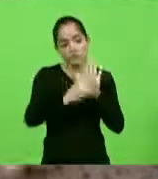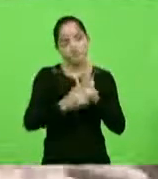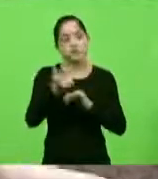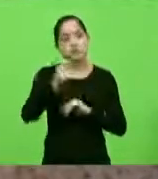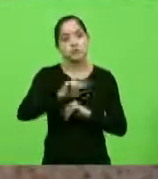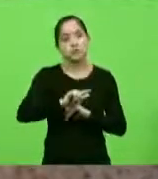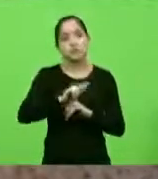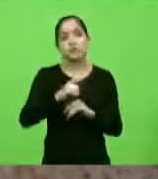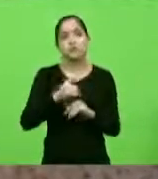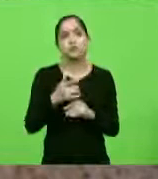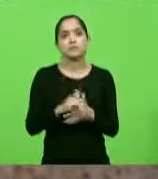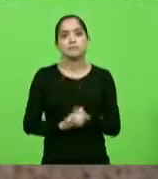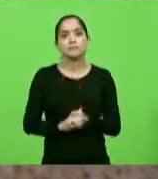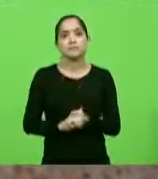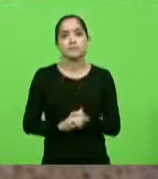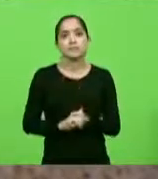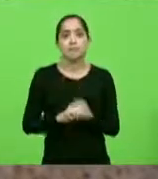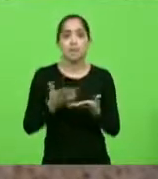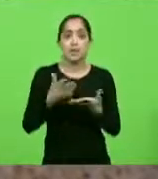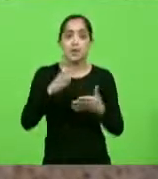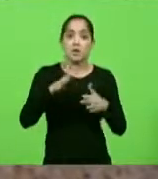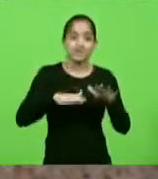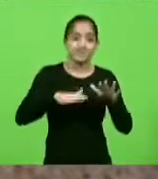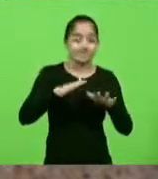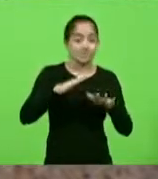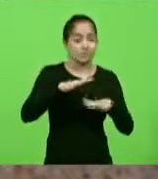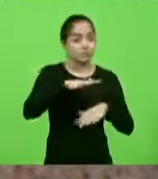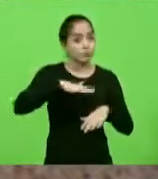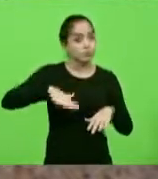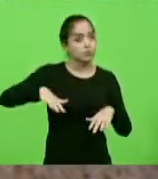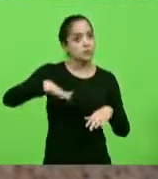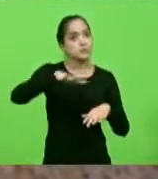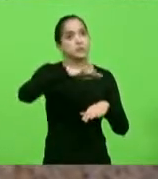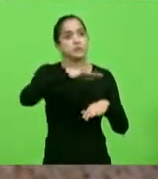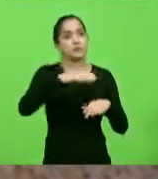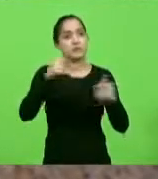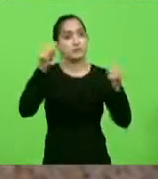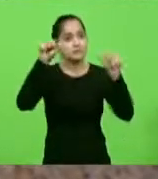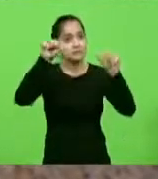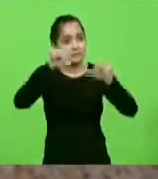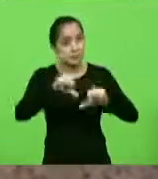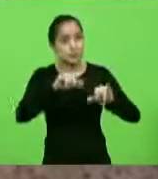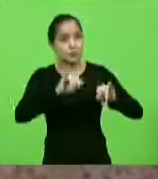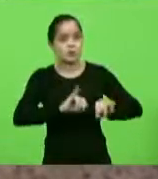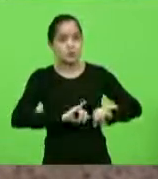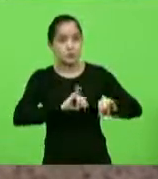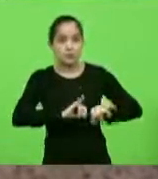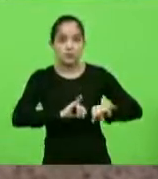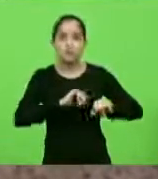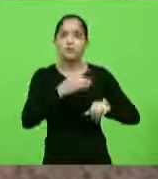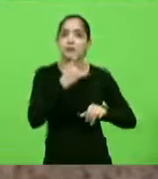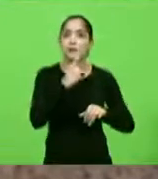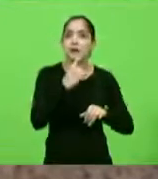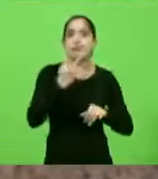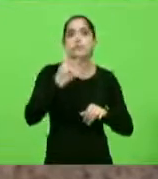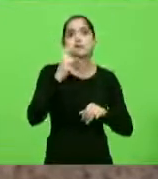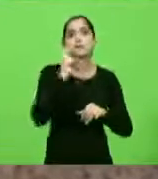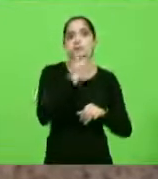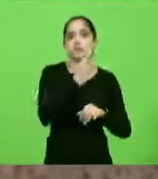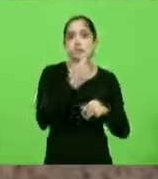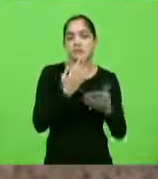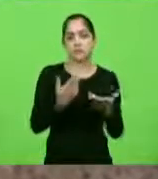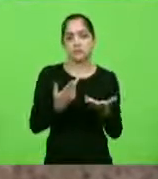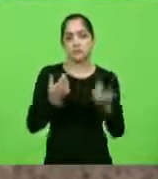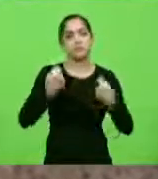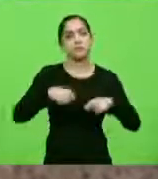novamente sem ouvir o setor. Talvez o setor que mais tem sofrido em Santa Catarina tenha sido justamente o de bares e restaurantes e eles precisam,